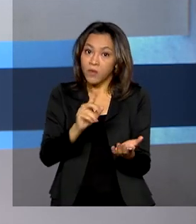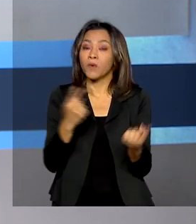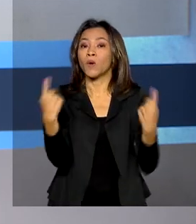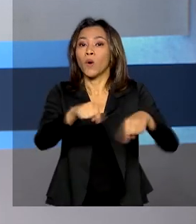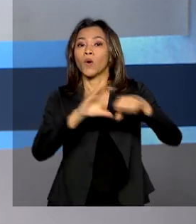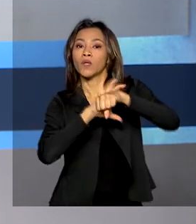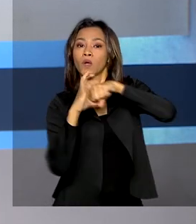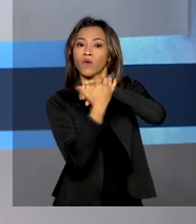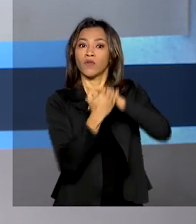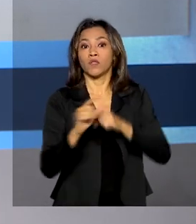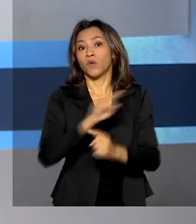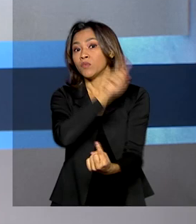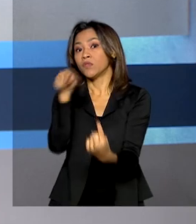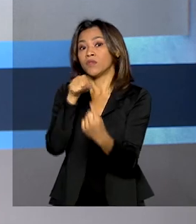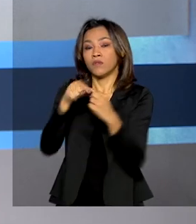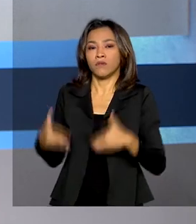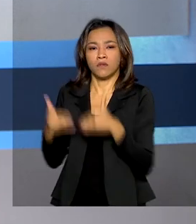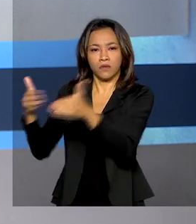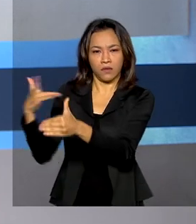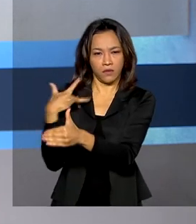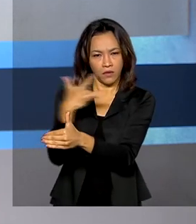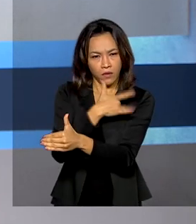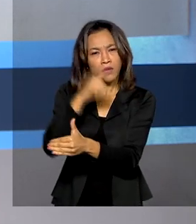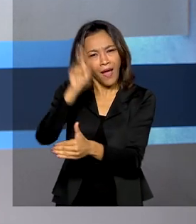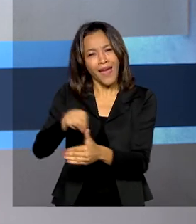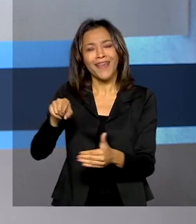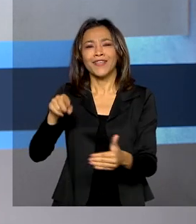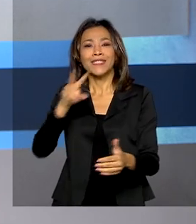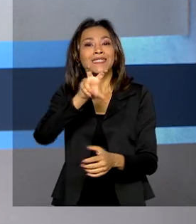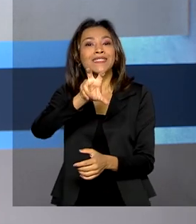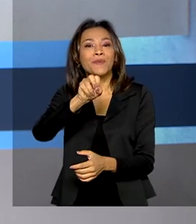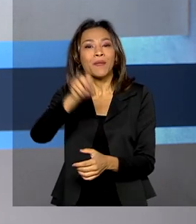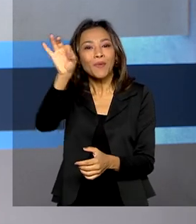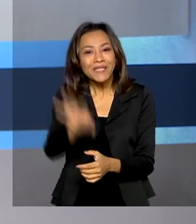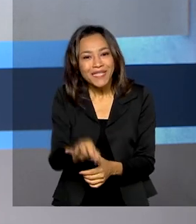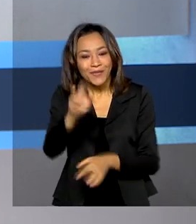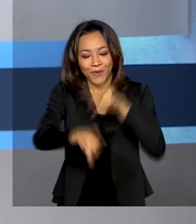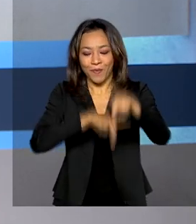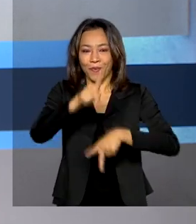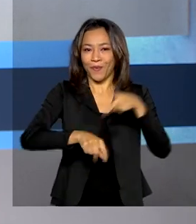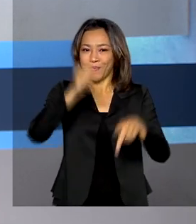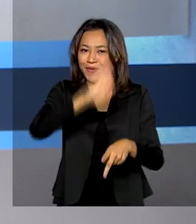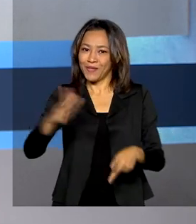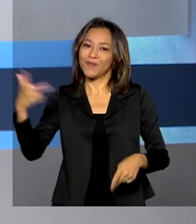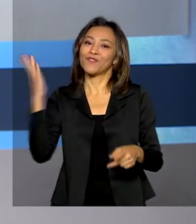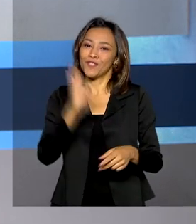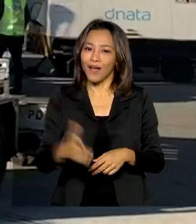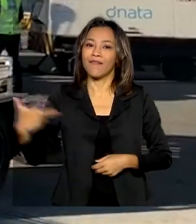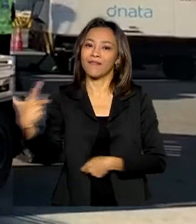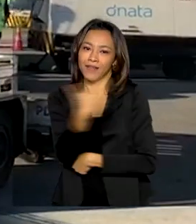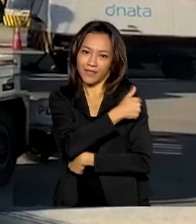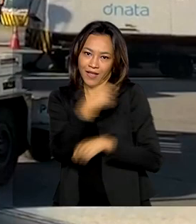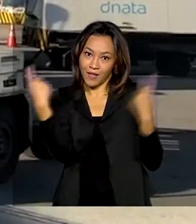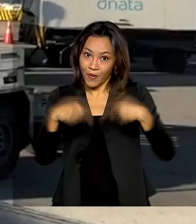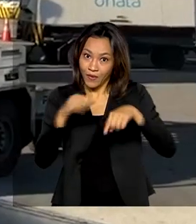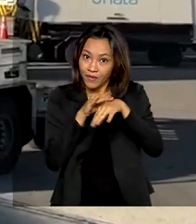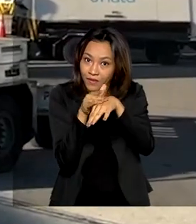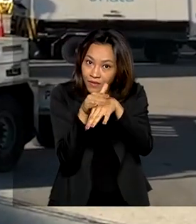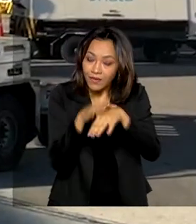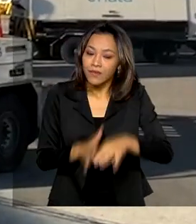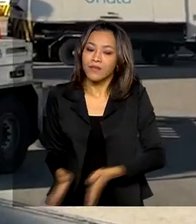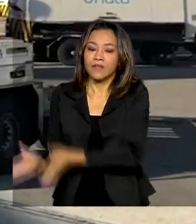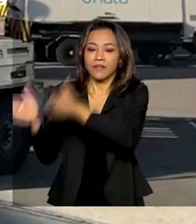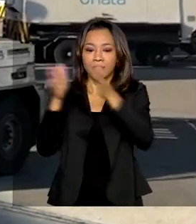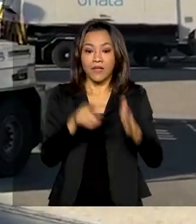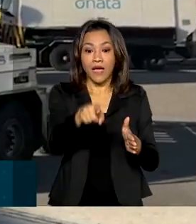Saúde é chegar a julho com 50% da população brasileira vacinada contra a doença. A entrega desta